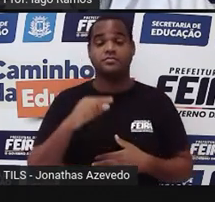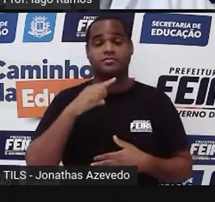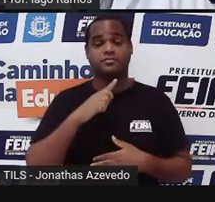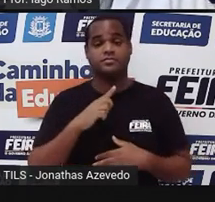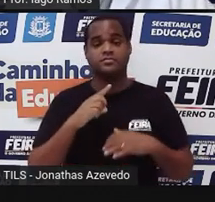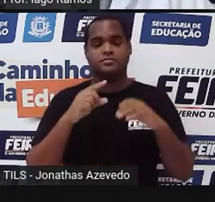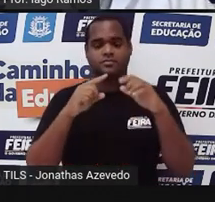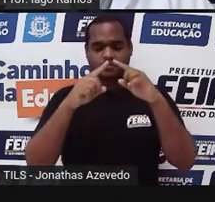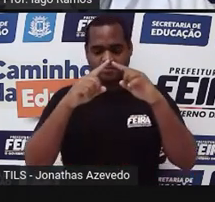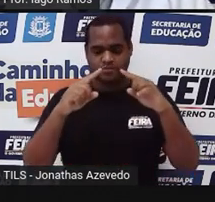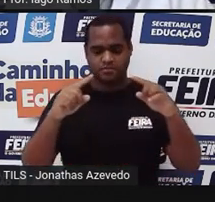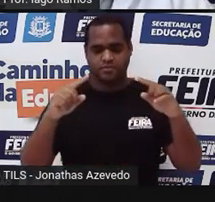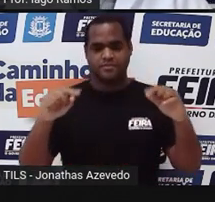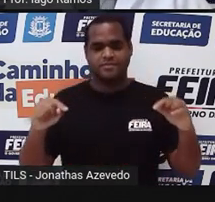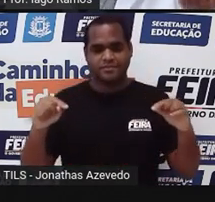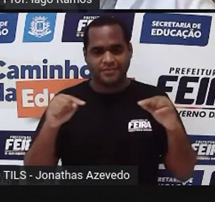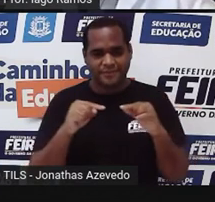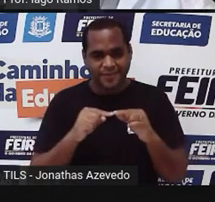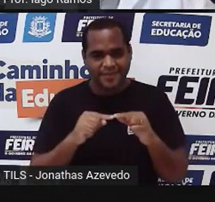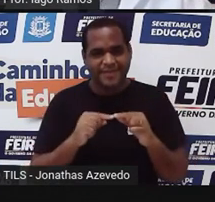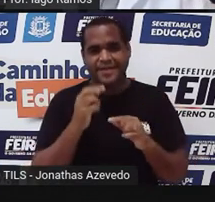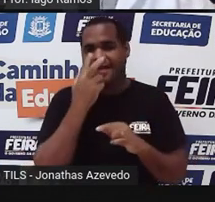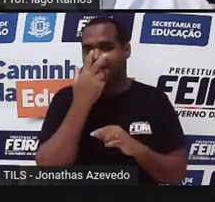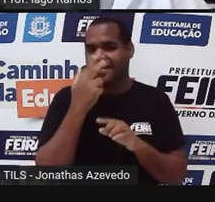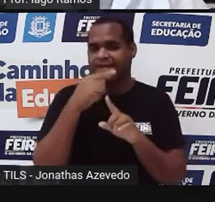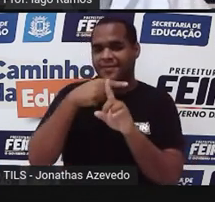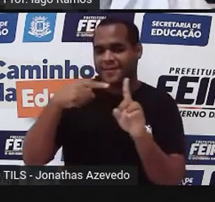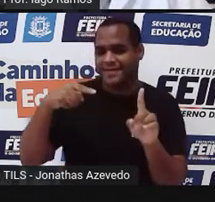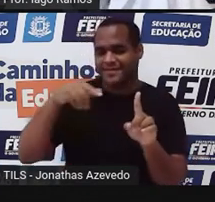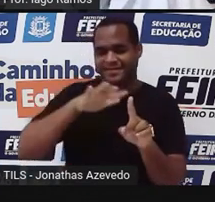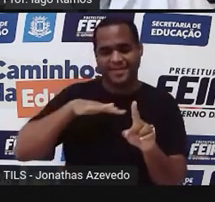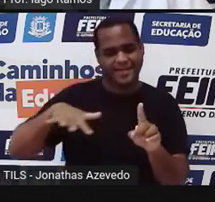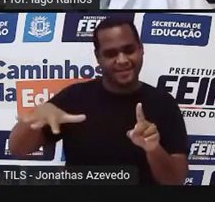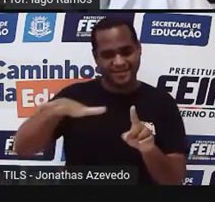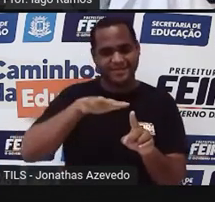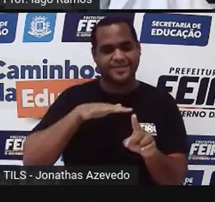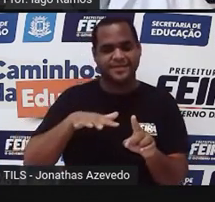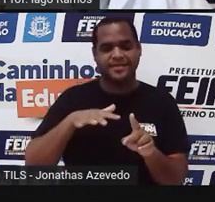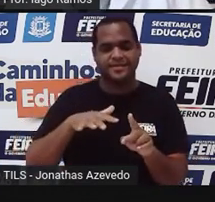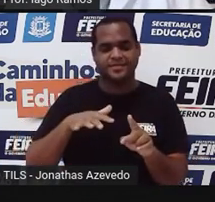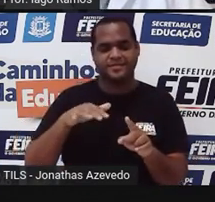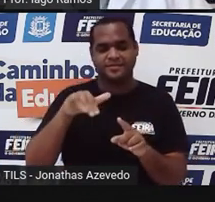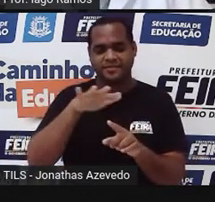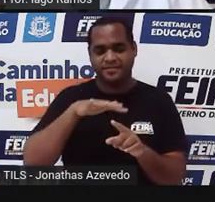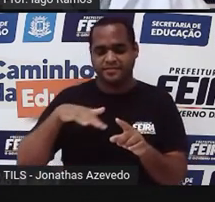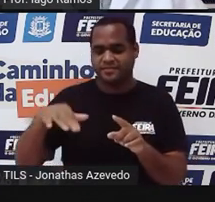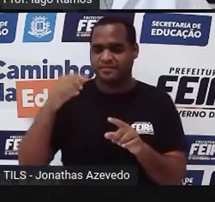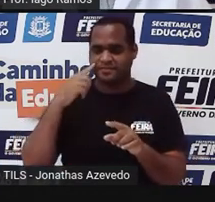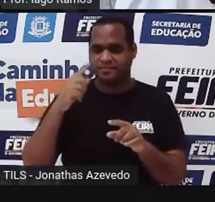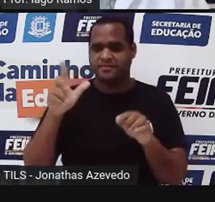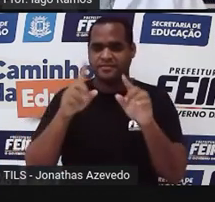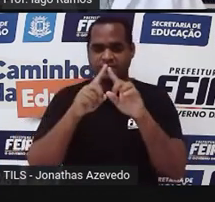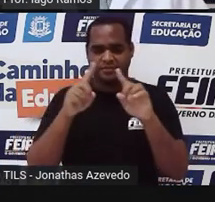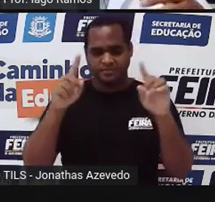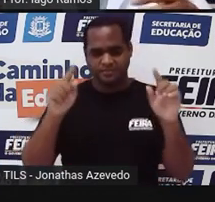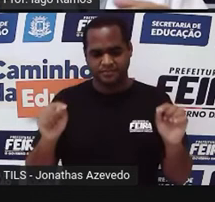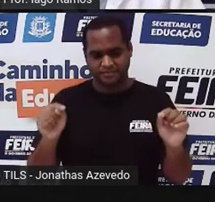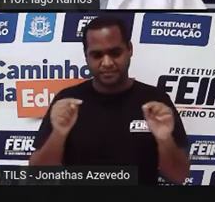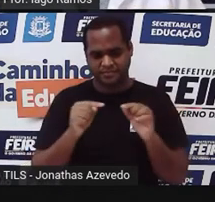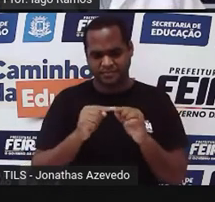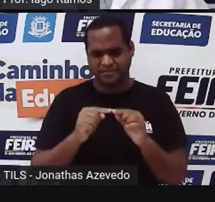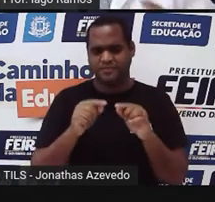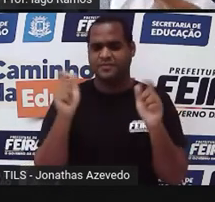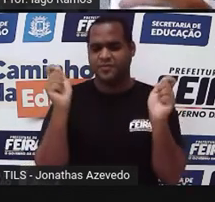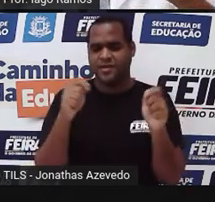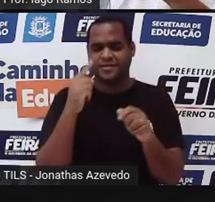é metade, como a gente acabou de ver, da área do retângulo que o contém internamente,